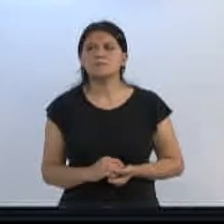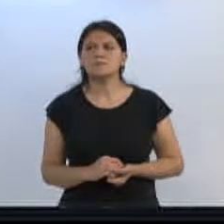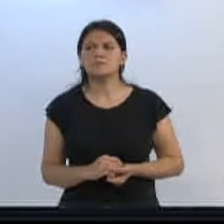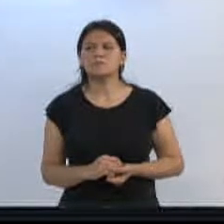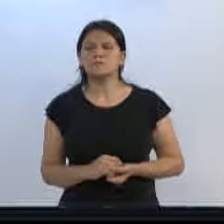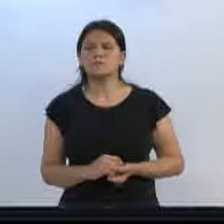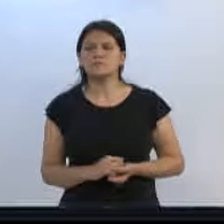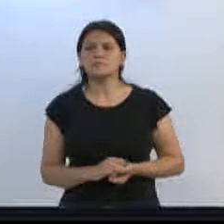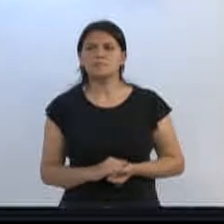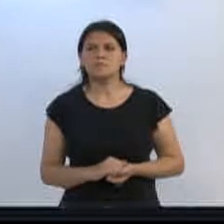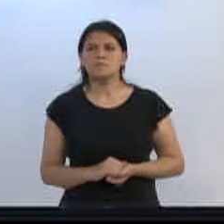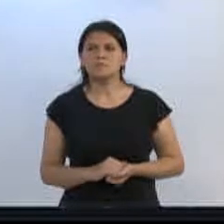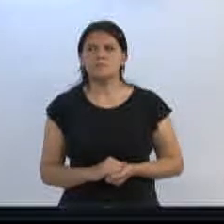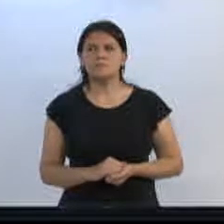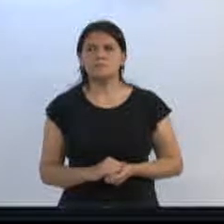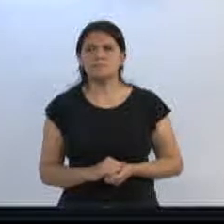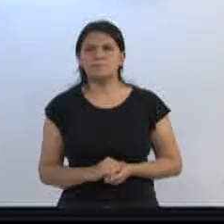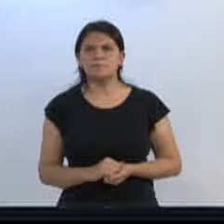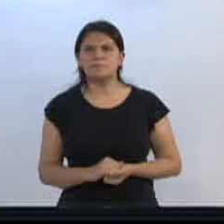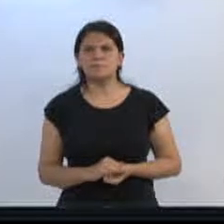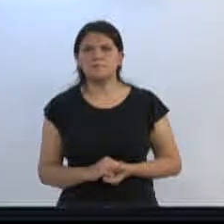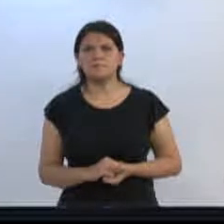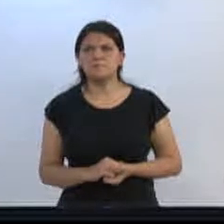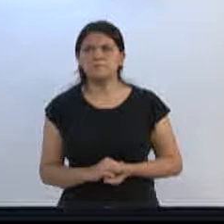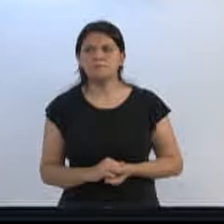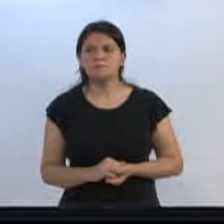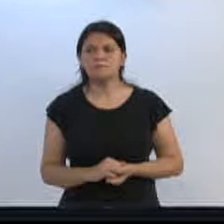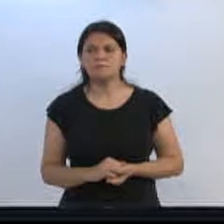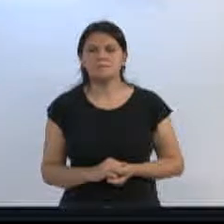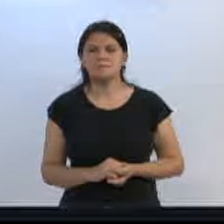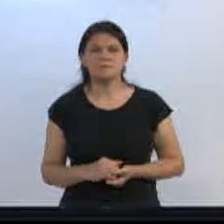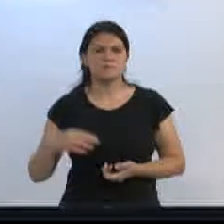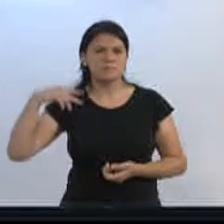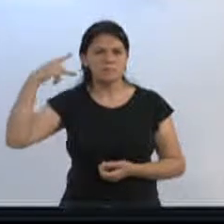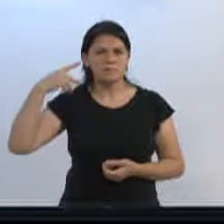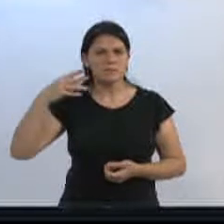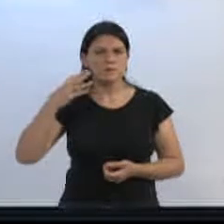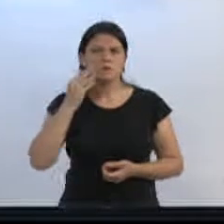Tem os requerimentos, não é? Vereador Gilson.